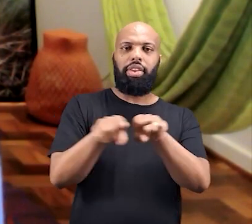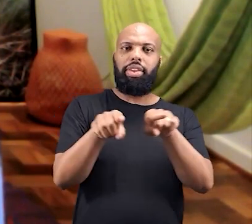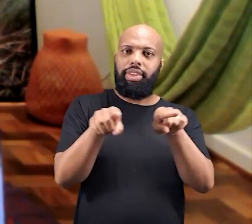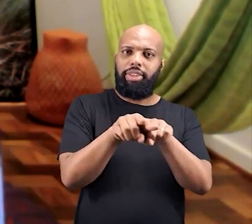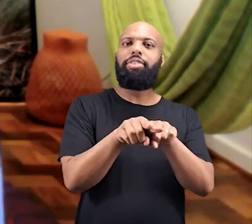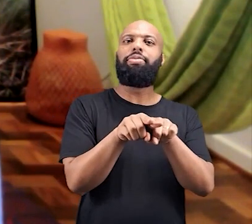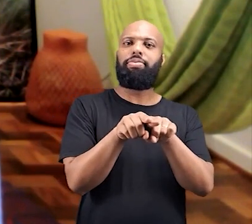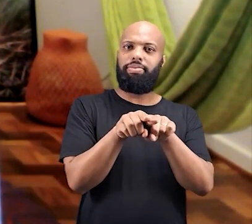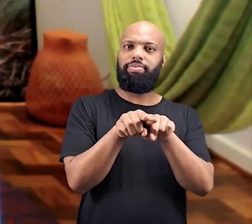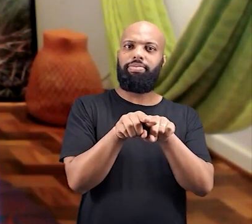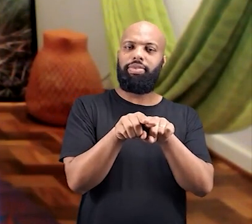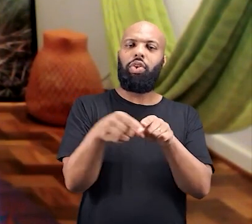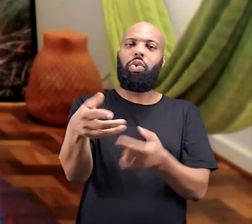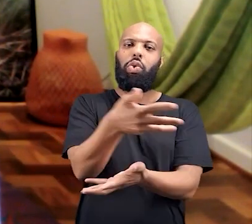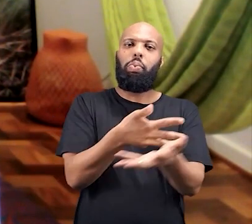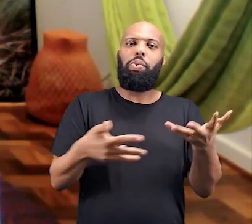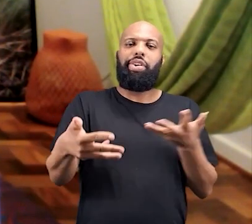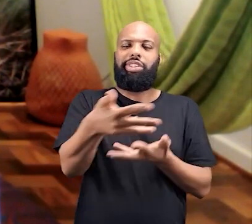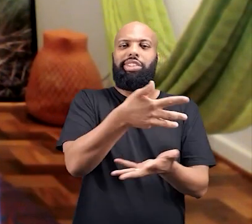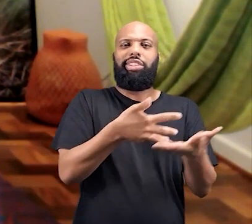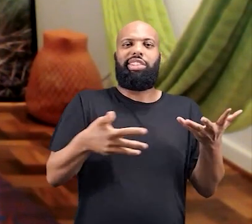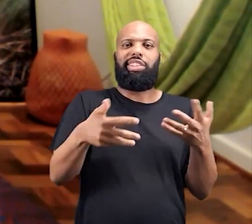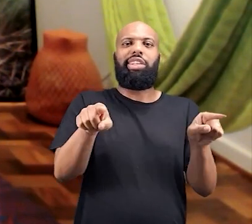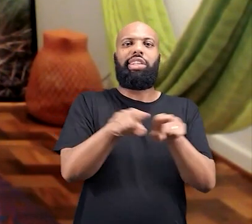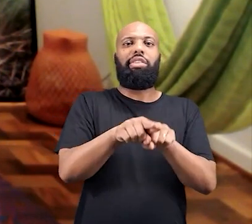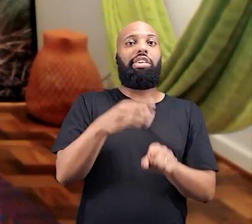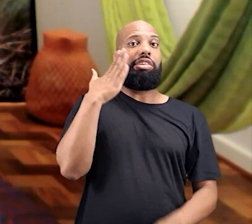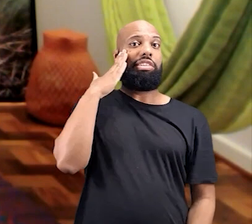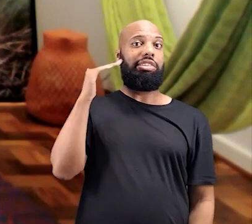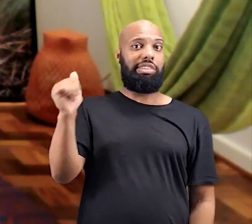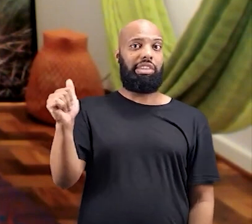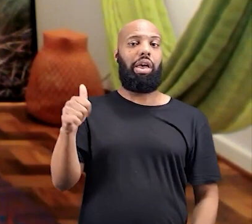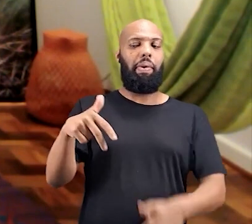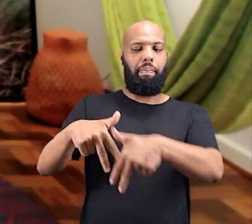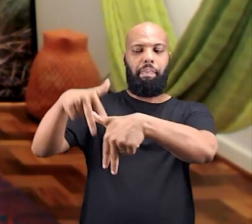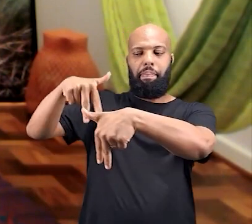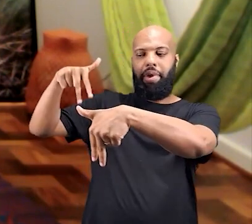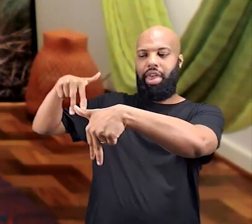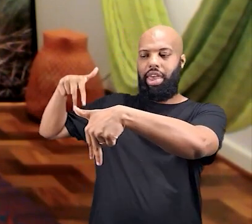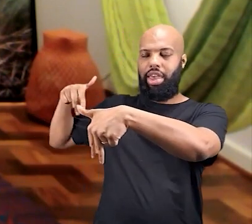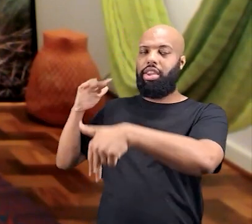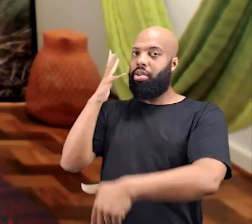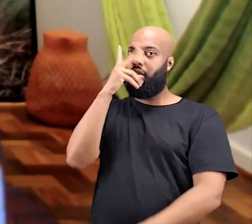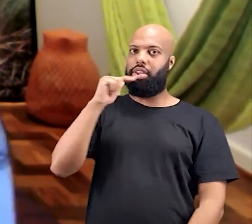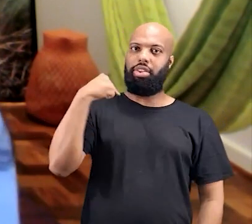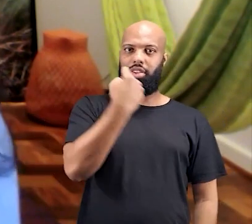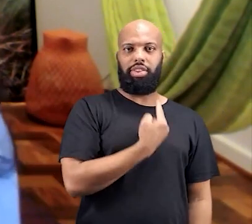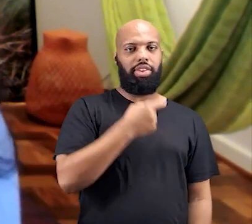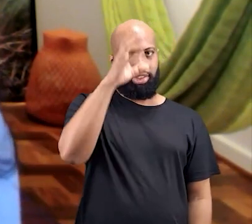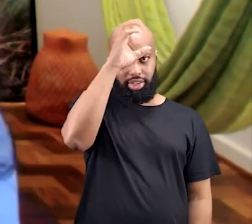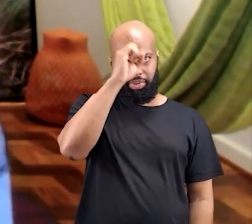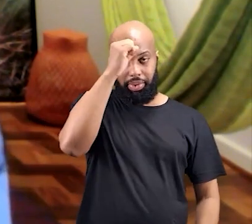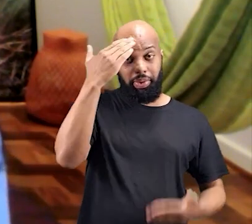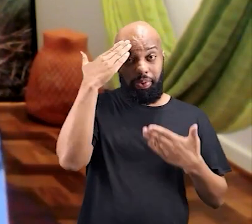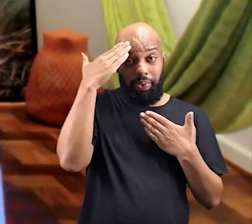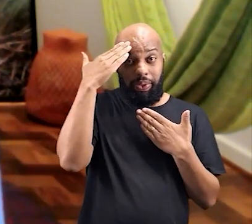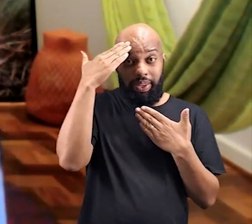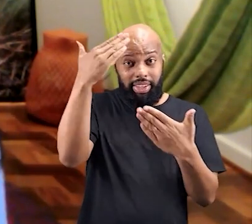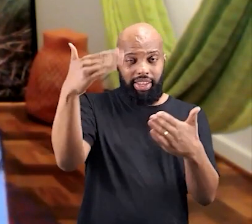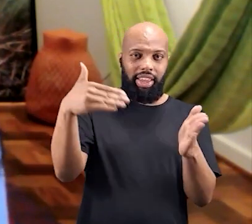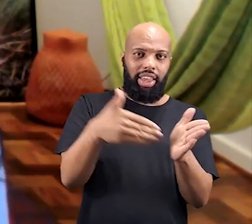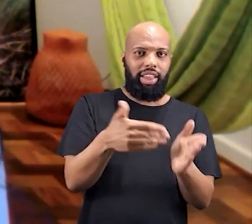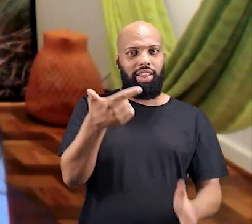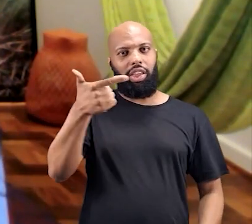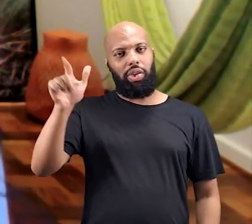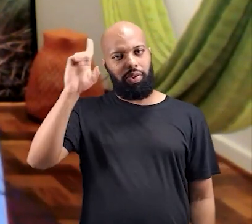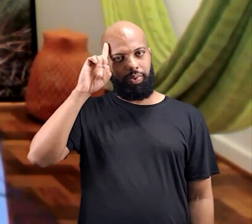compartilhar um pouco desses saberes ancestrais tão bonitos que a gente vem aprendendo. Então, muito obrigada e